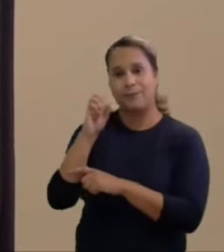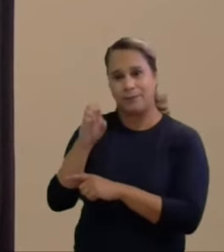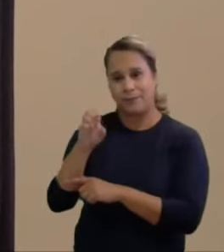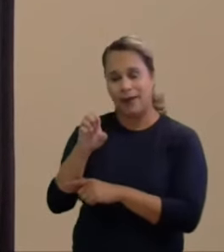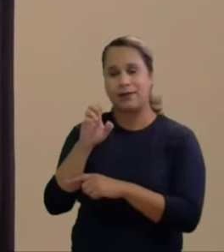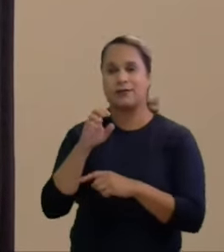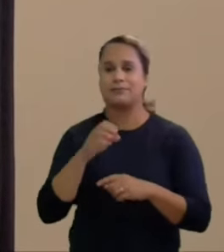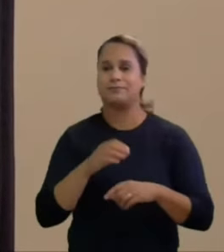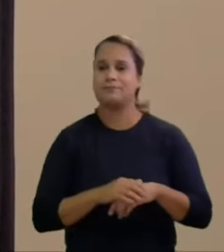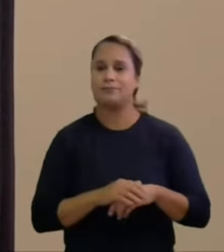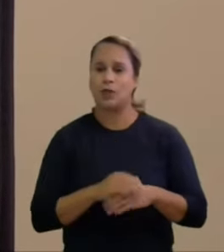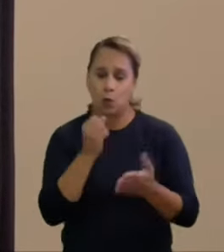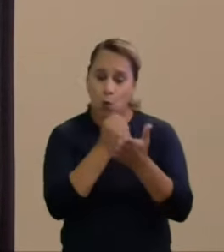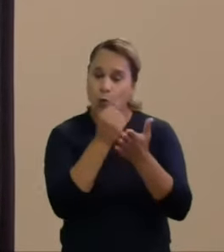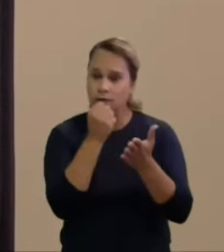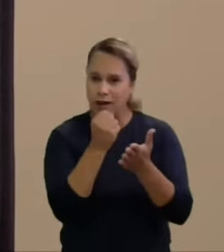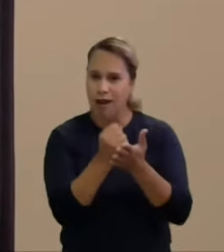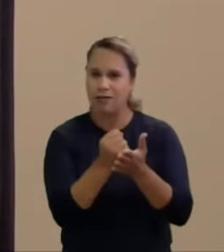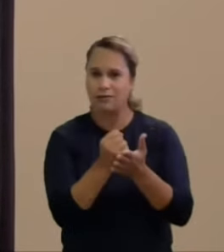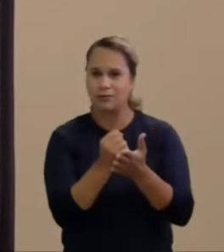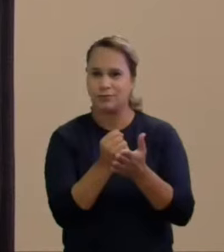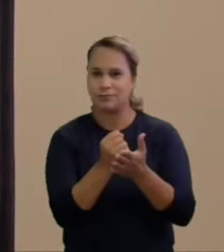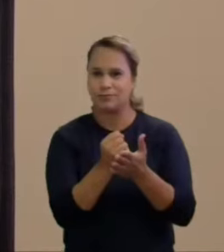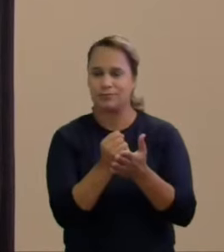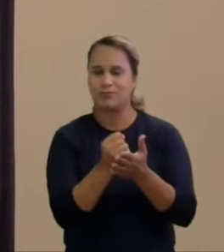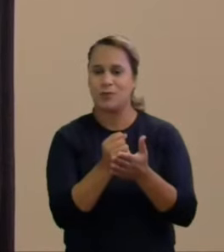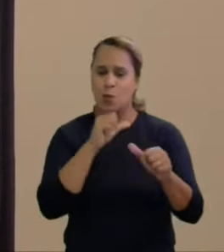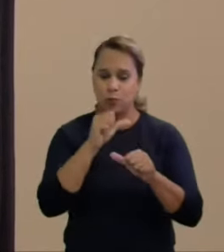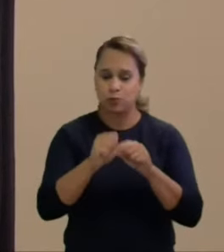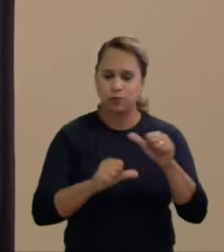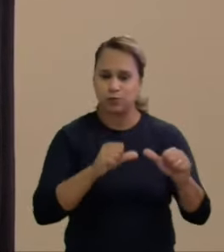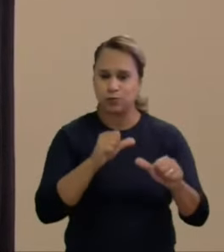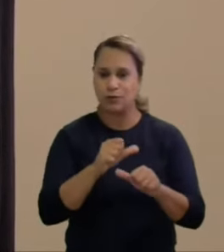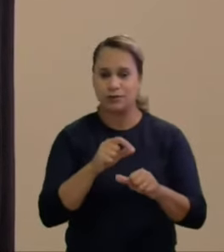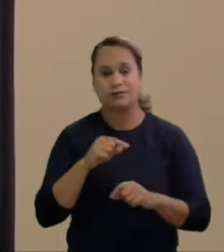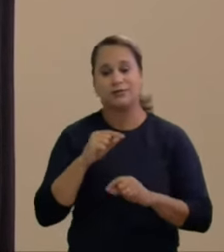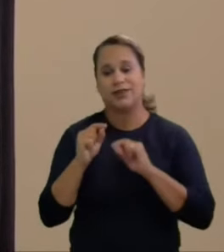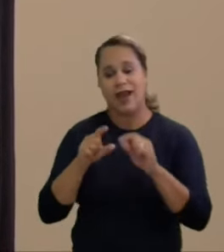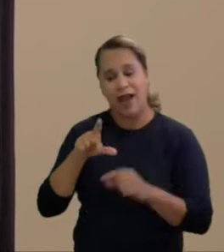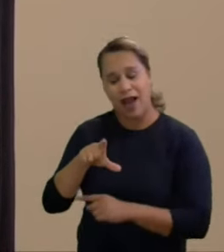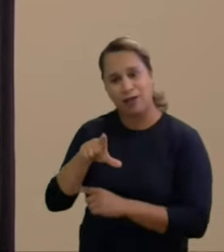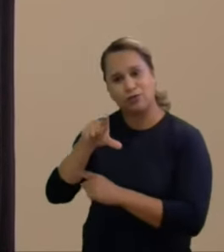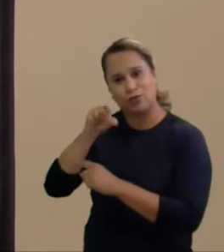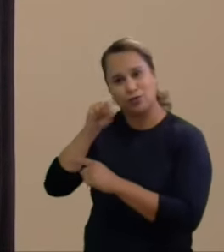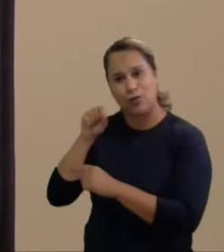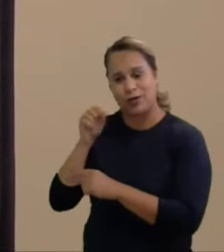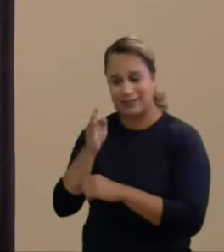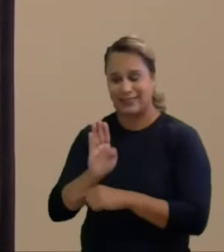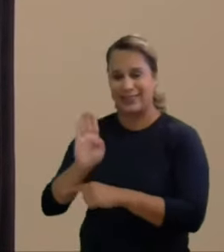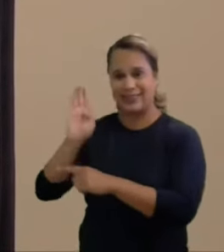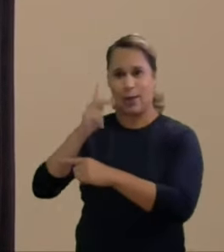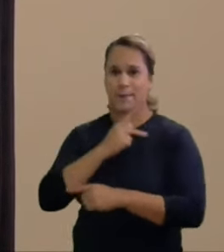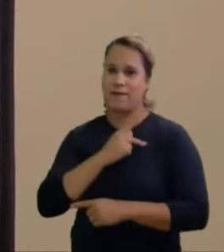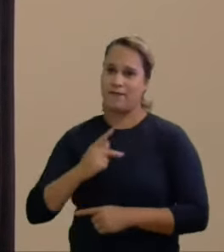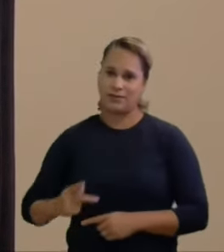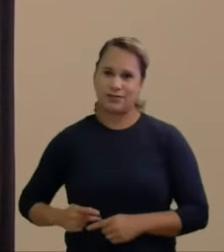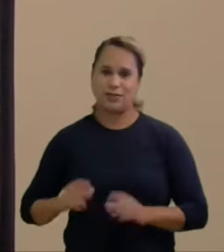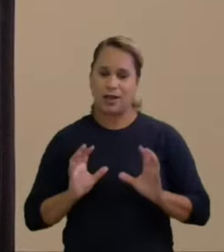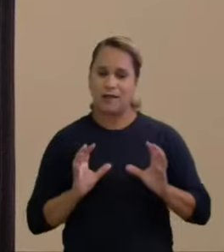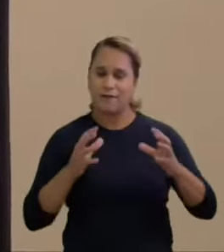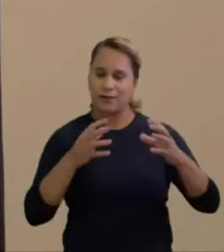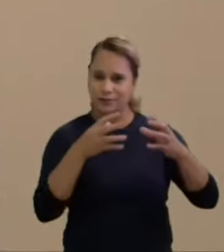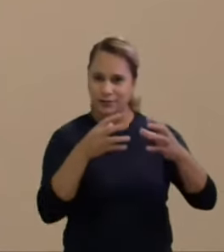contrato verdadeiro, a condição era a escolha de candidato a presidente na Convenção Nacional do